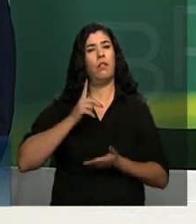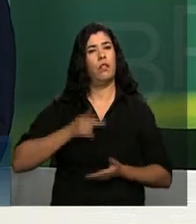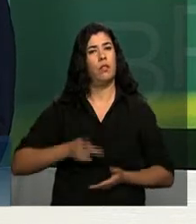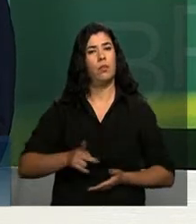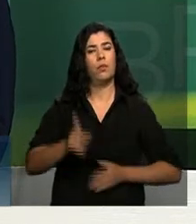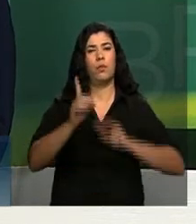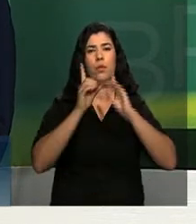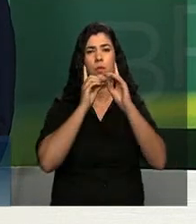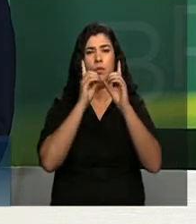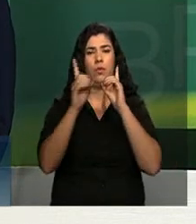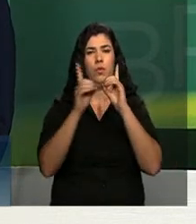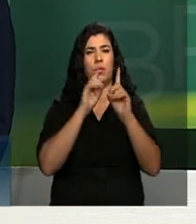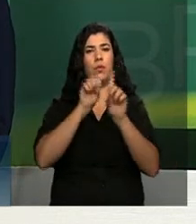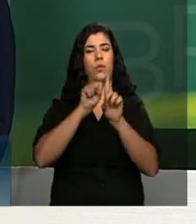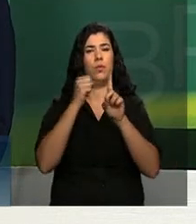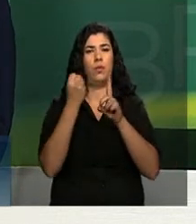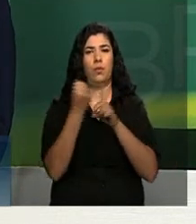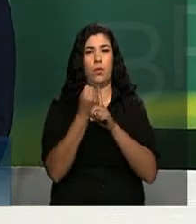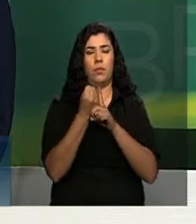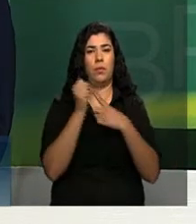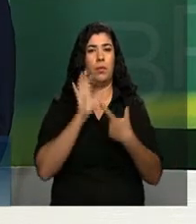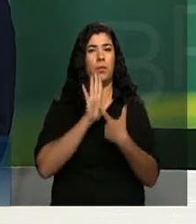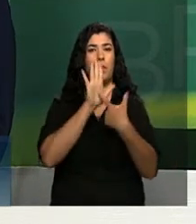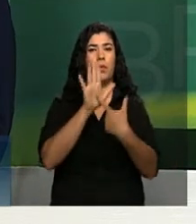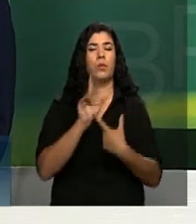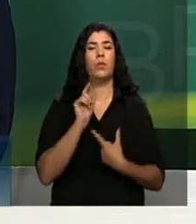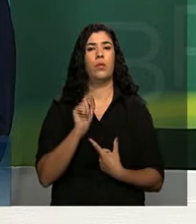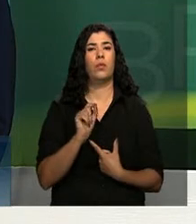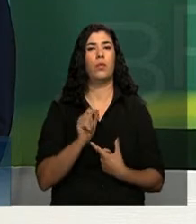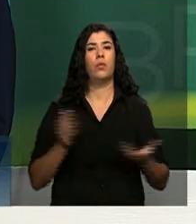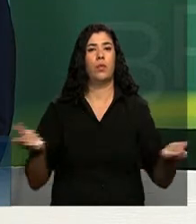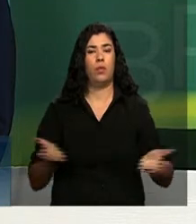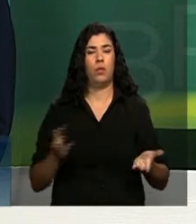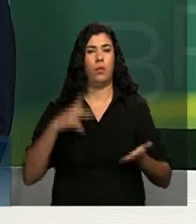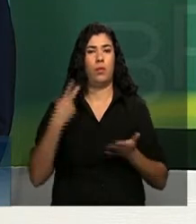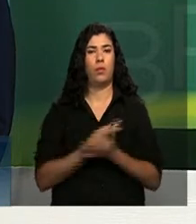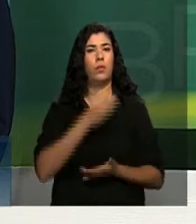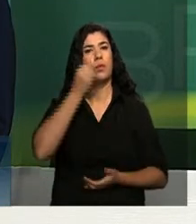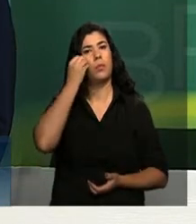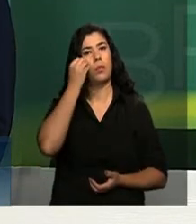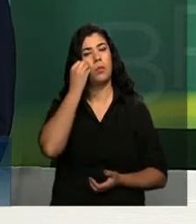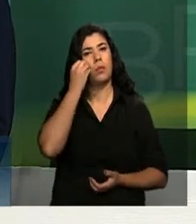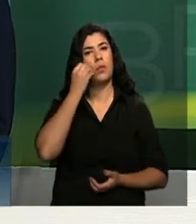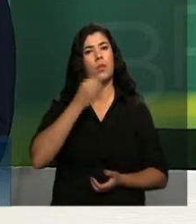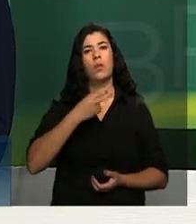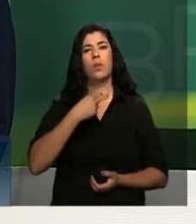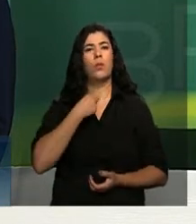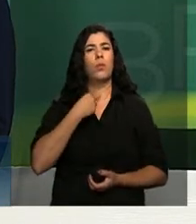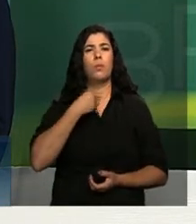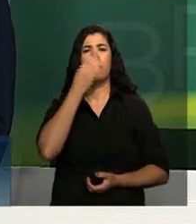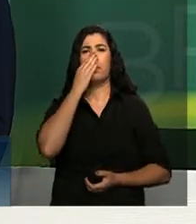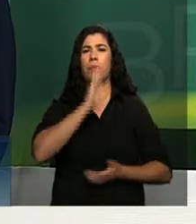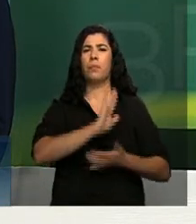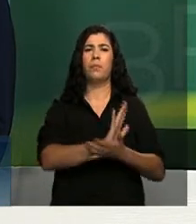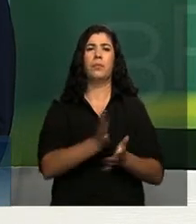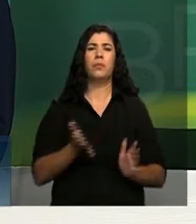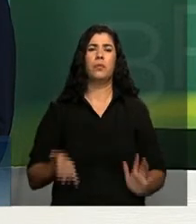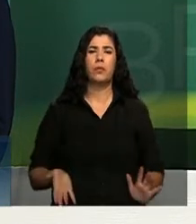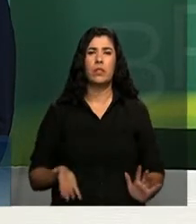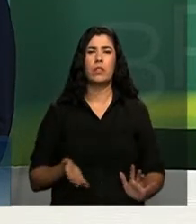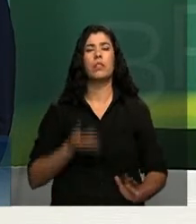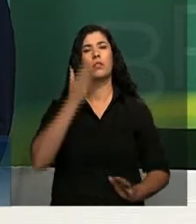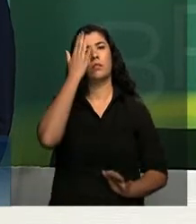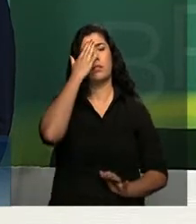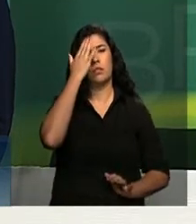com a sociedade e mostrar que esse momento que estamos vivendo é inegável que é um momento de